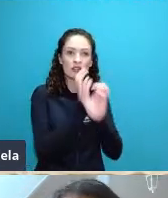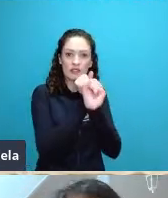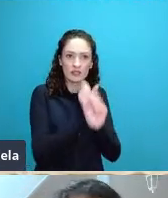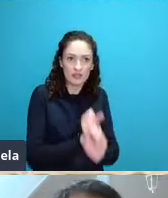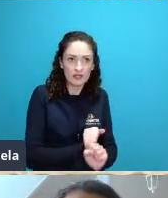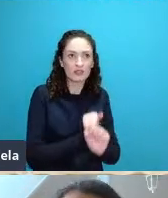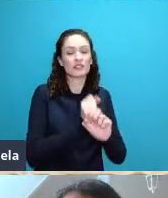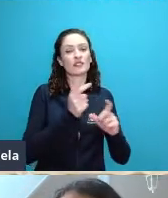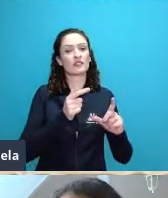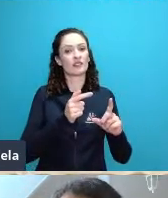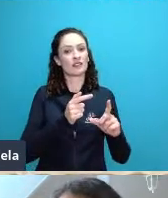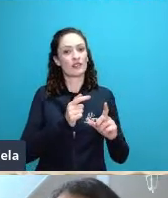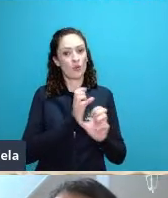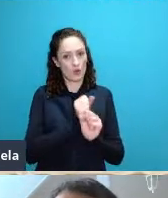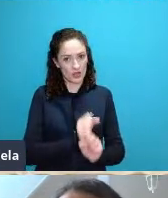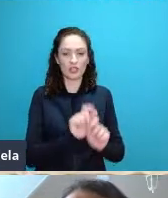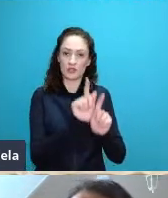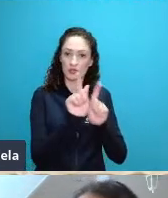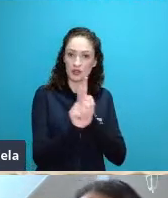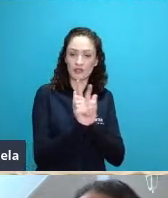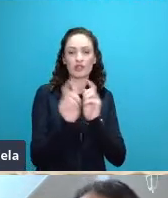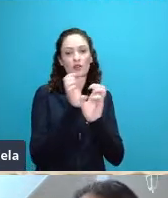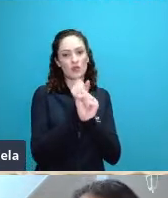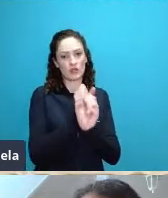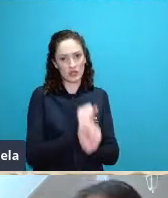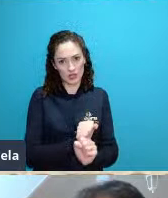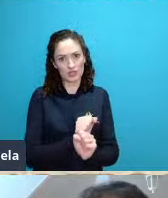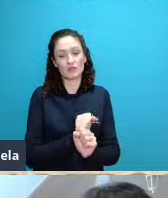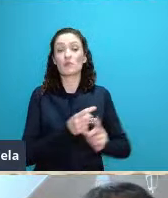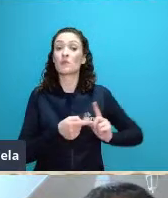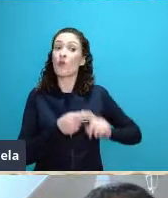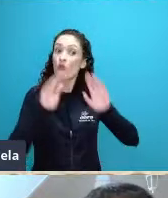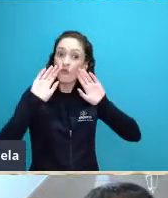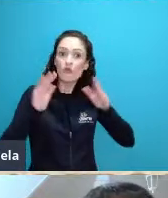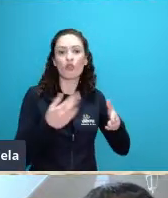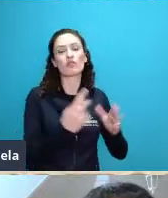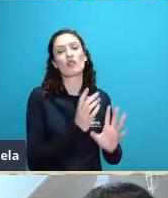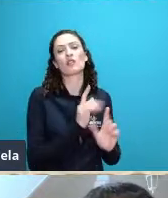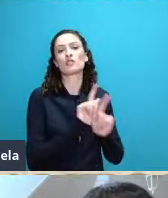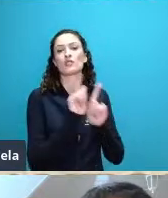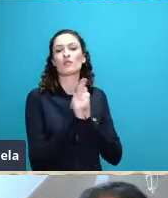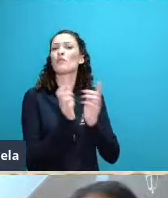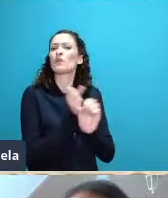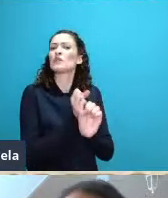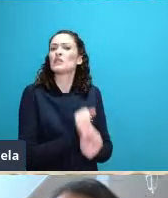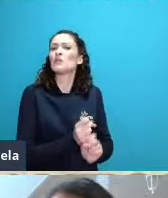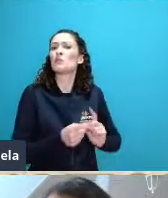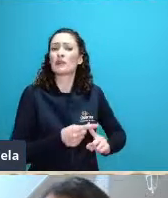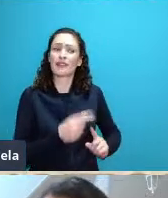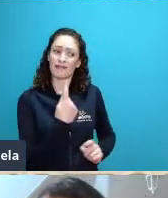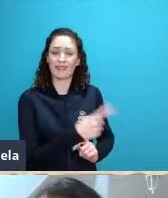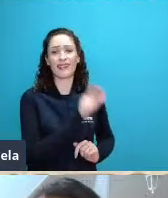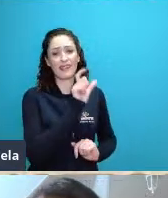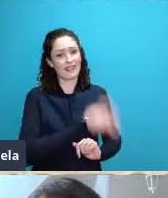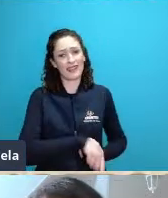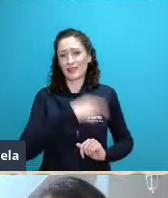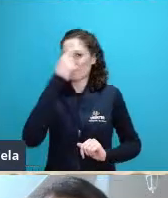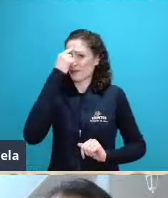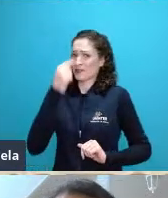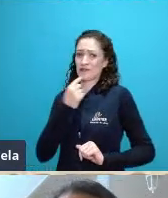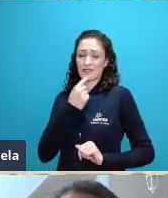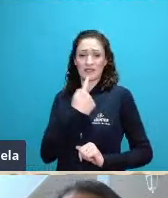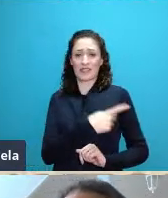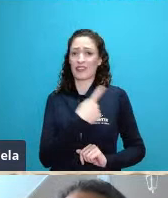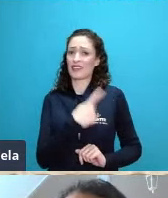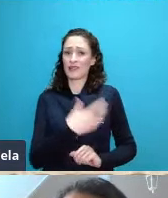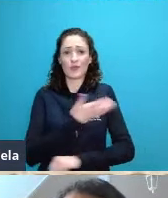atribuída dessa maneira muito em função do perfil do Cristofoletti como um dos principais